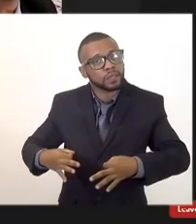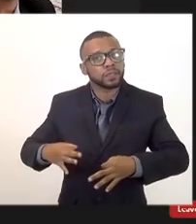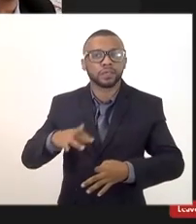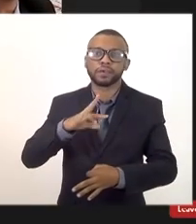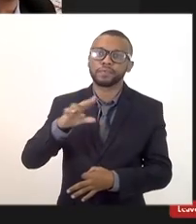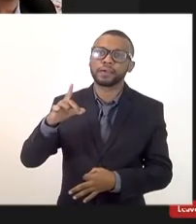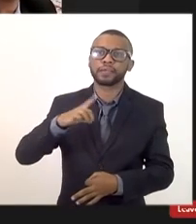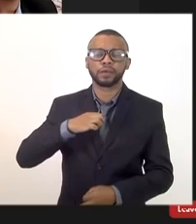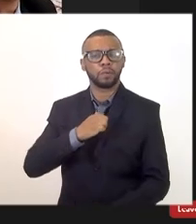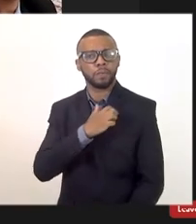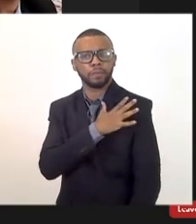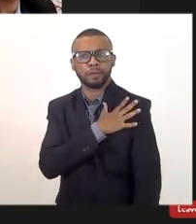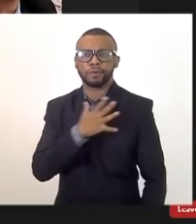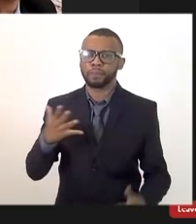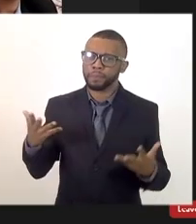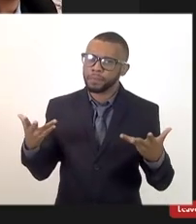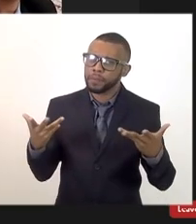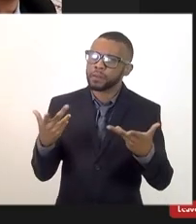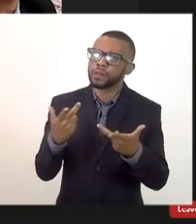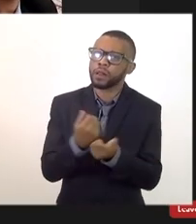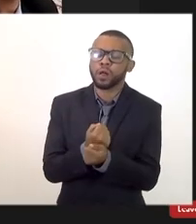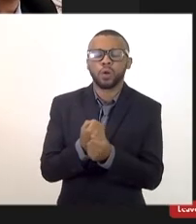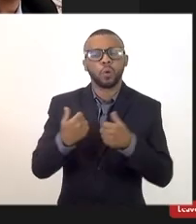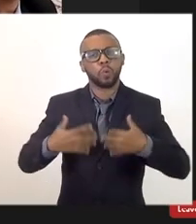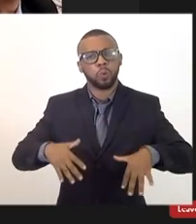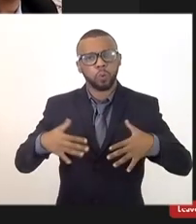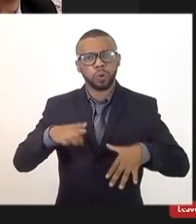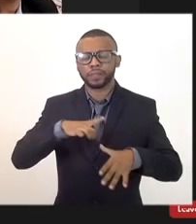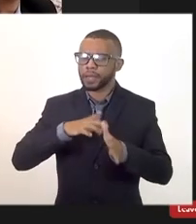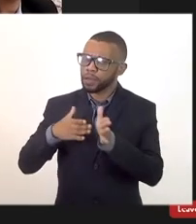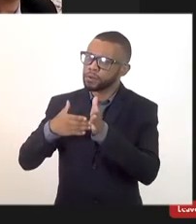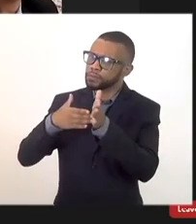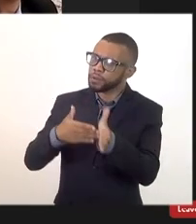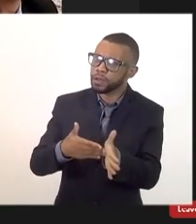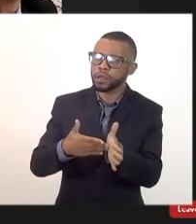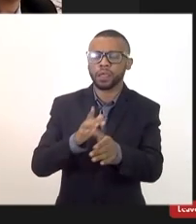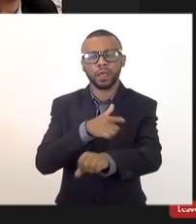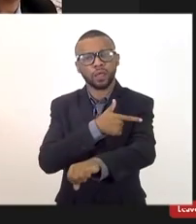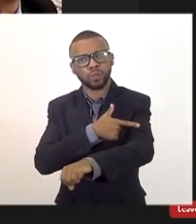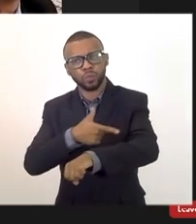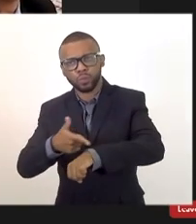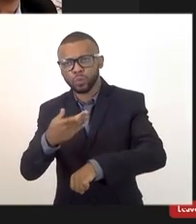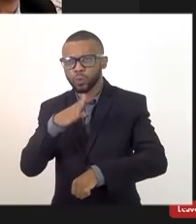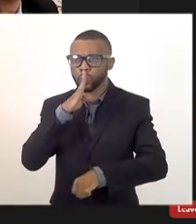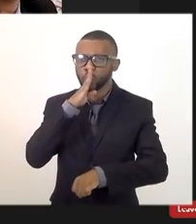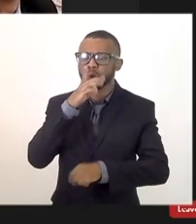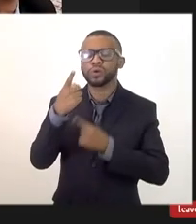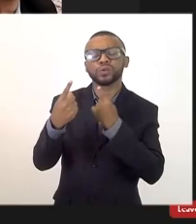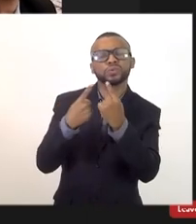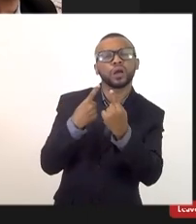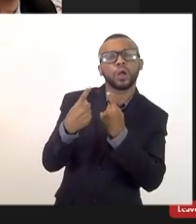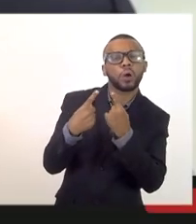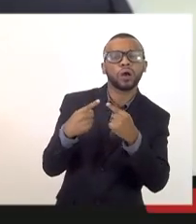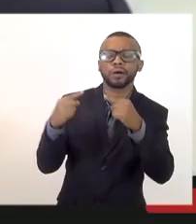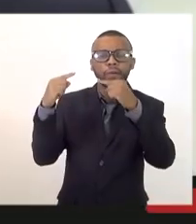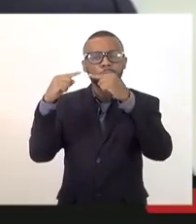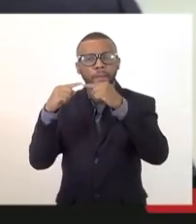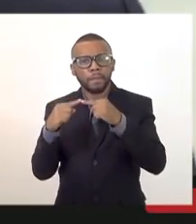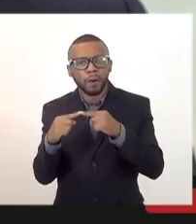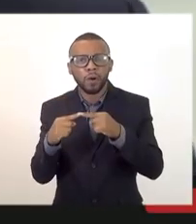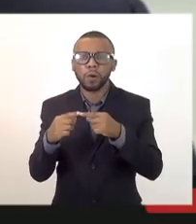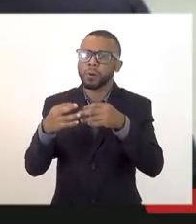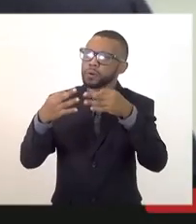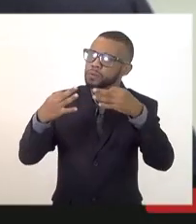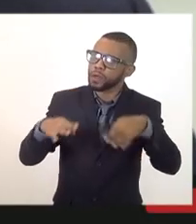grande militar do corpo de bombeiros primeiro que é um cara muito disciplinado educado e dialoga sempre com a gente aqui com muita coerência muito educado nas